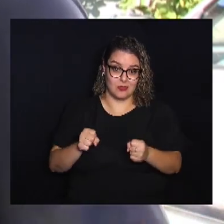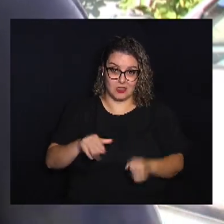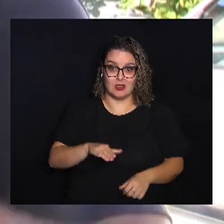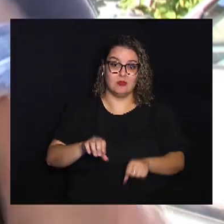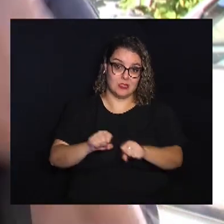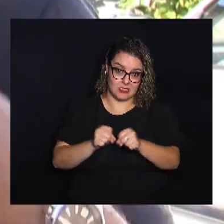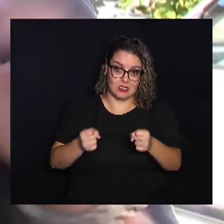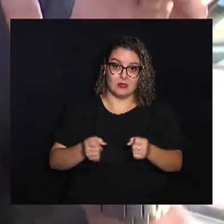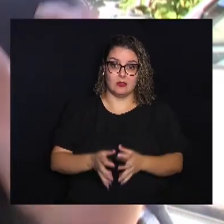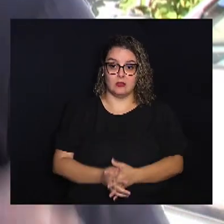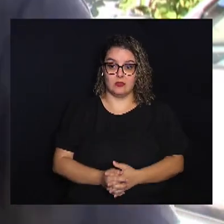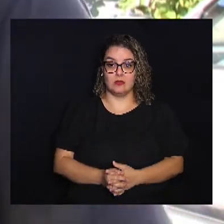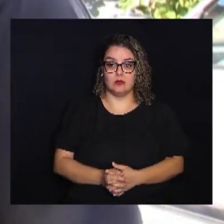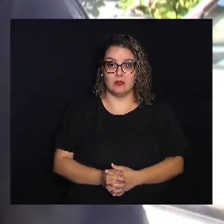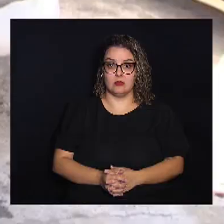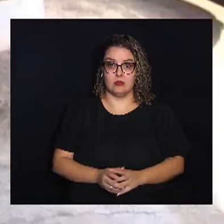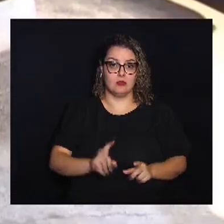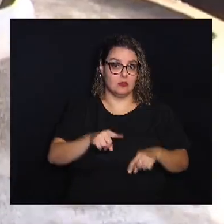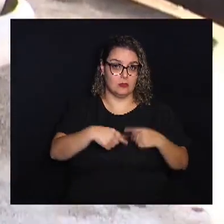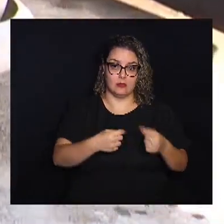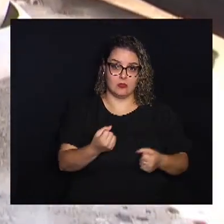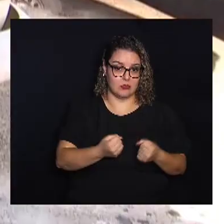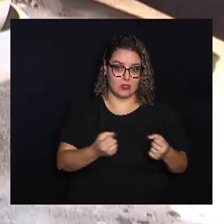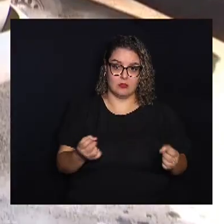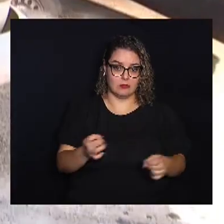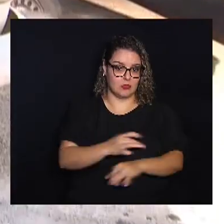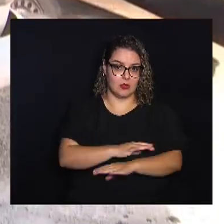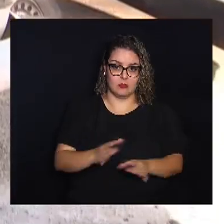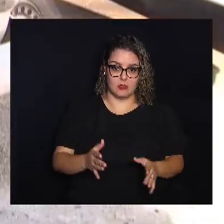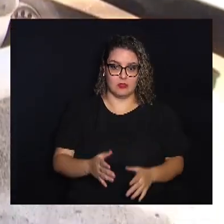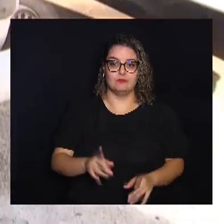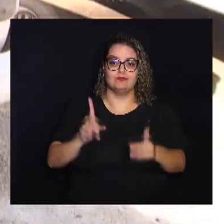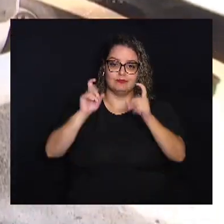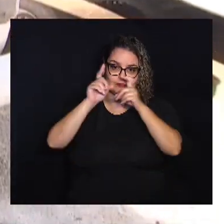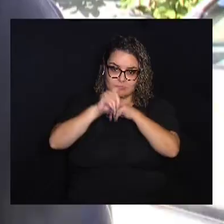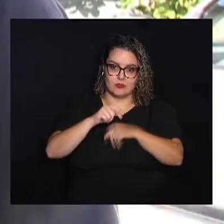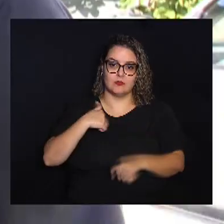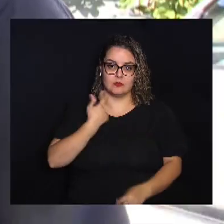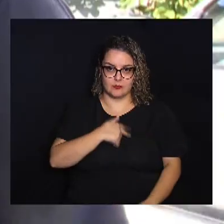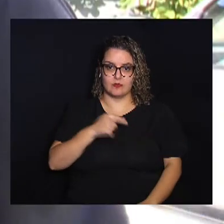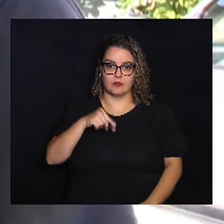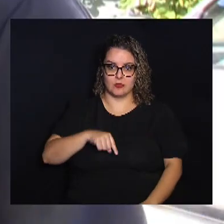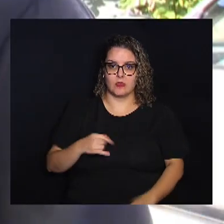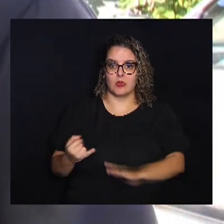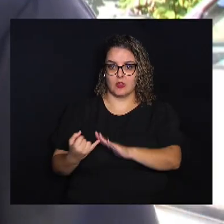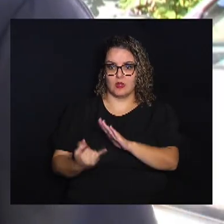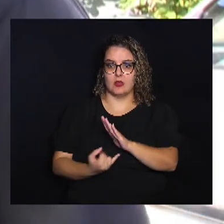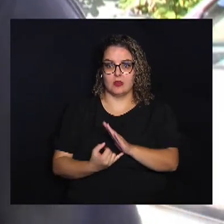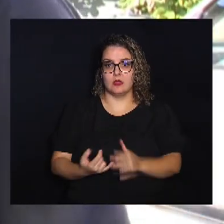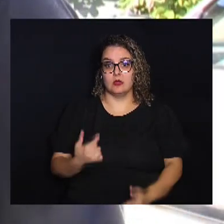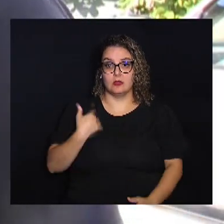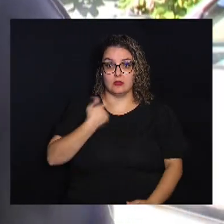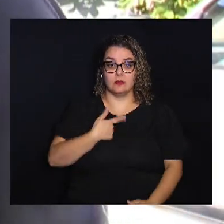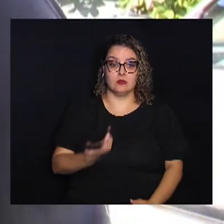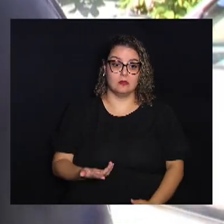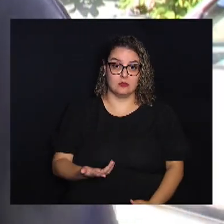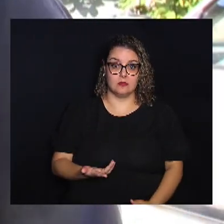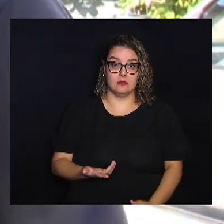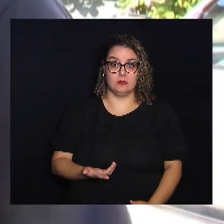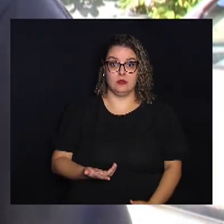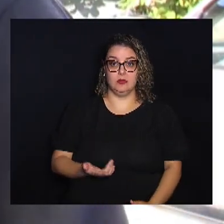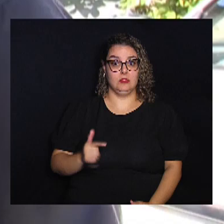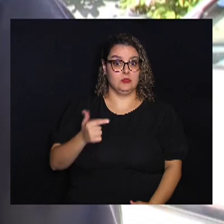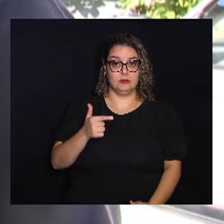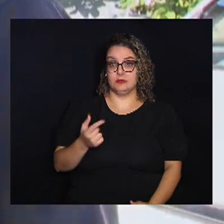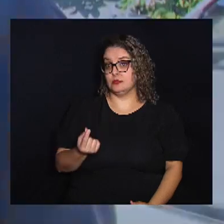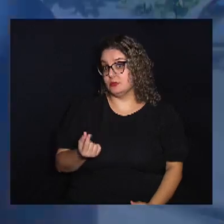quebrada O outro carro já parou de vez Então, está difícil a situação da gente aqui na entidade A gente está dispensando doação Porque não tem dinheiro